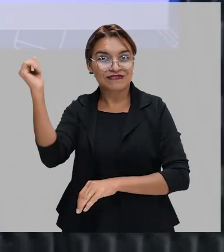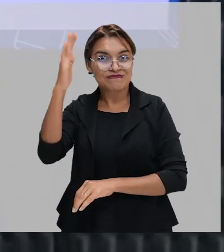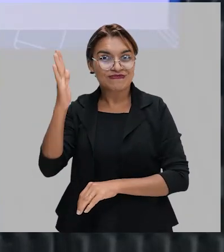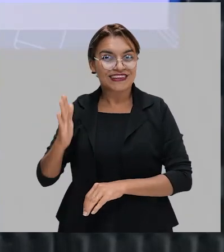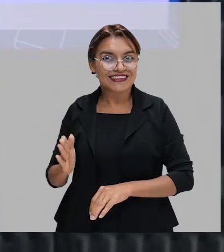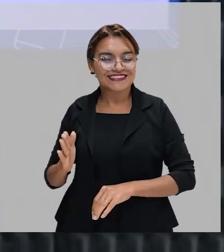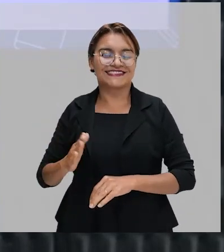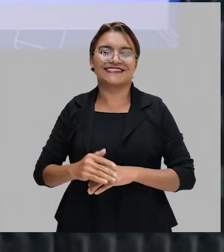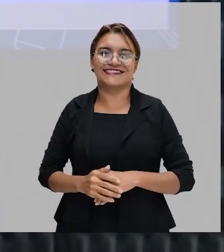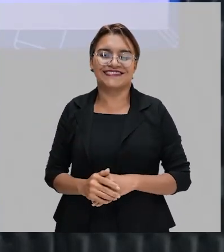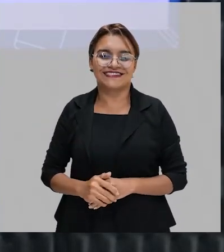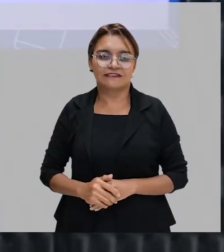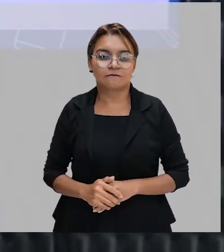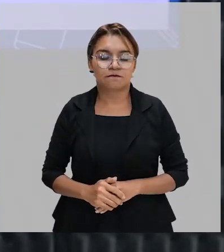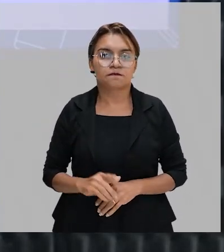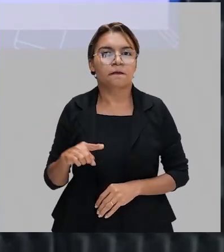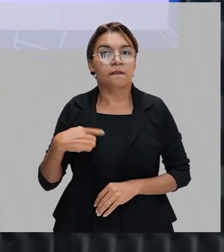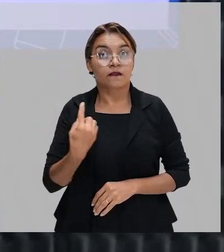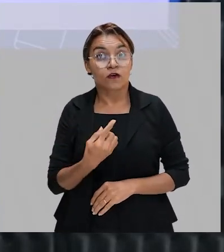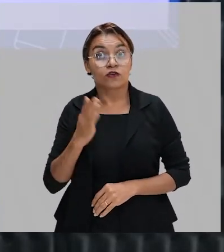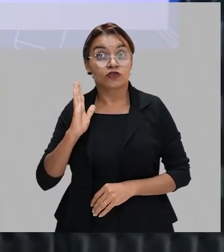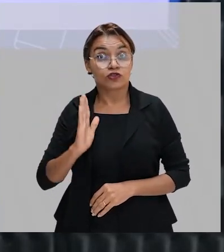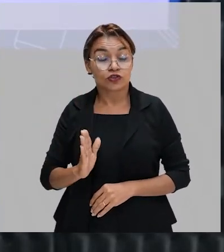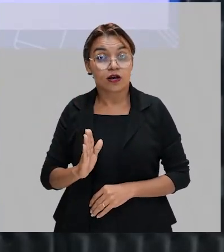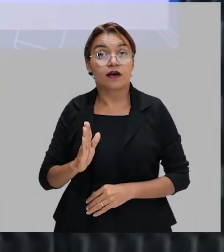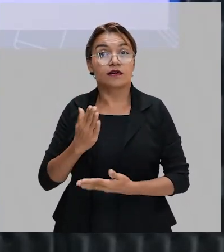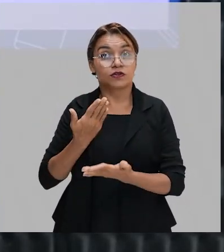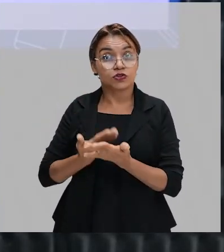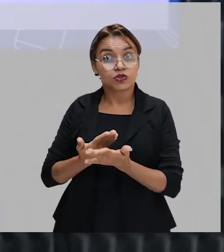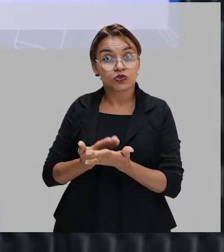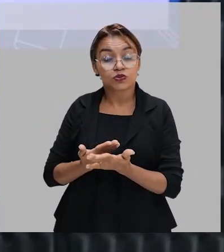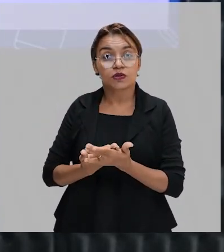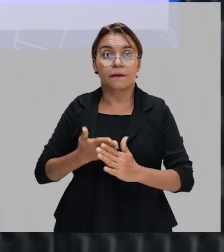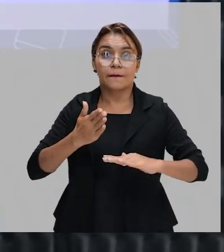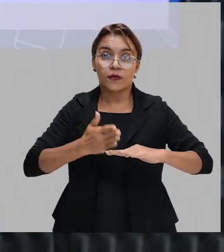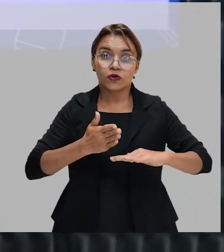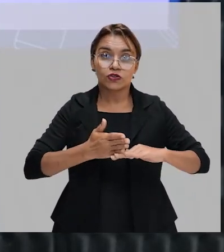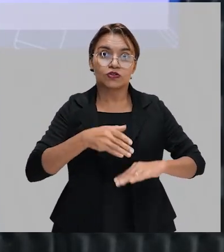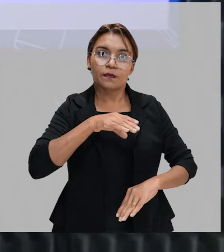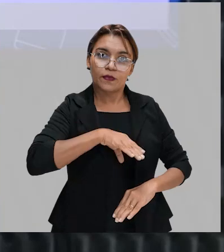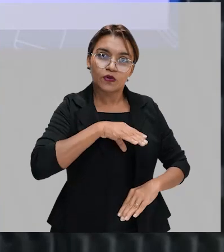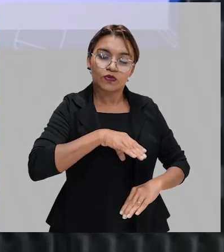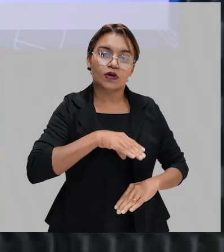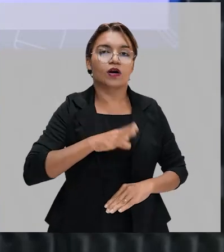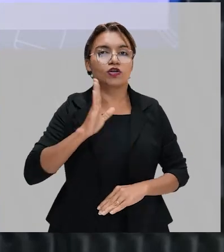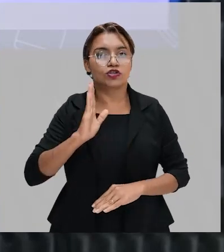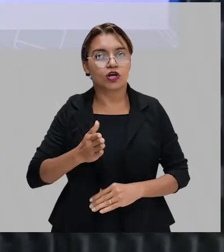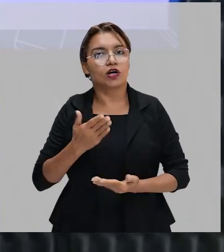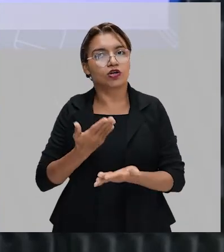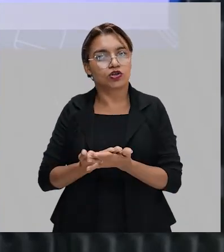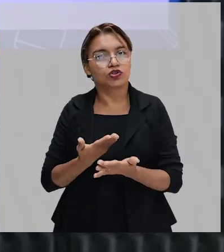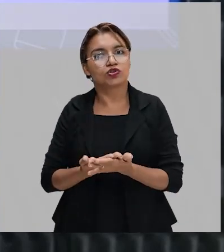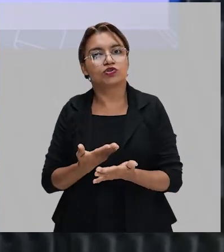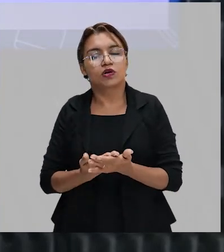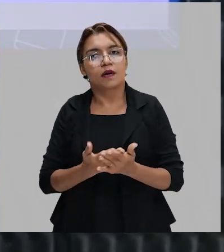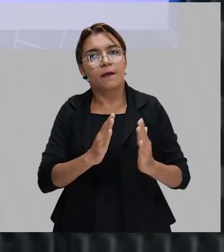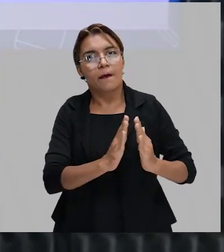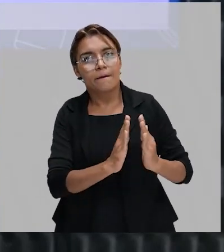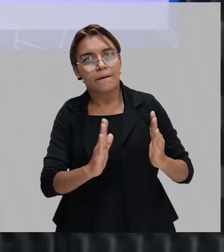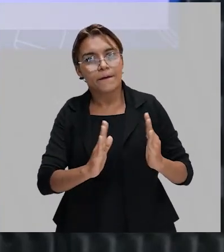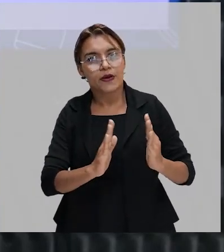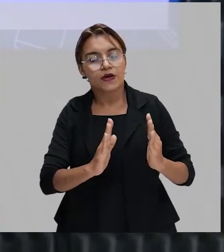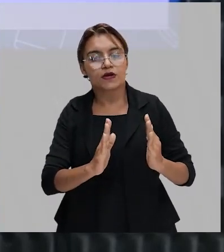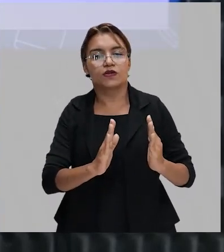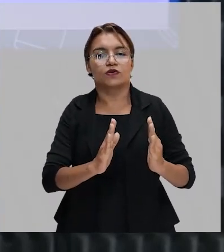Bom, nós já falamos de modernismo em Portugal, já vimos que compreende um período